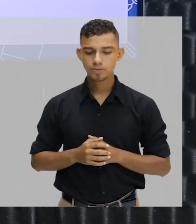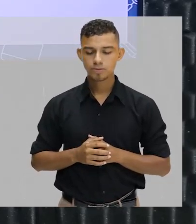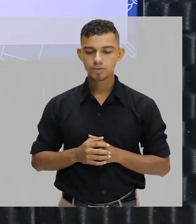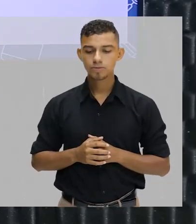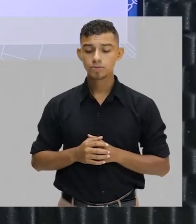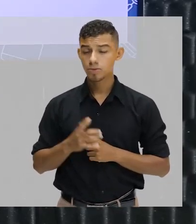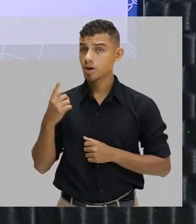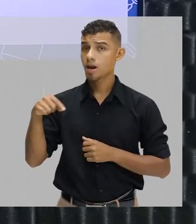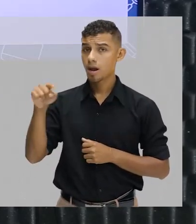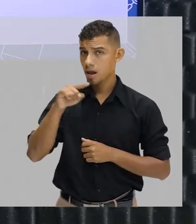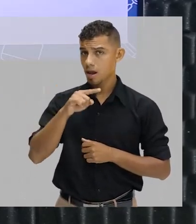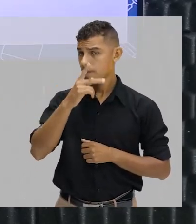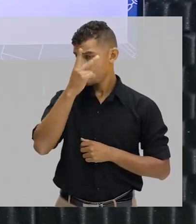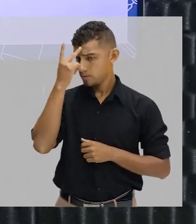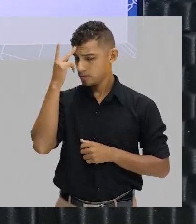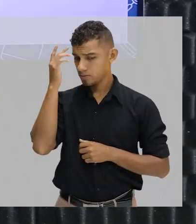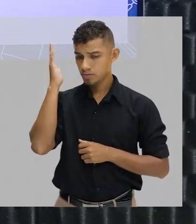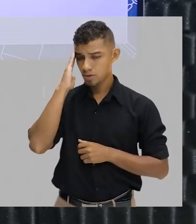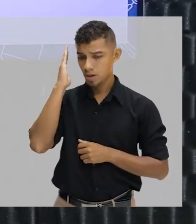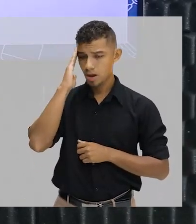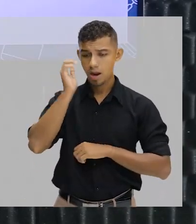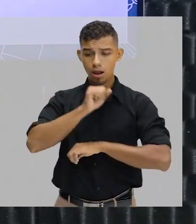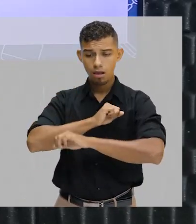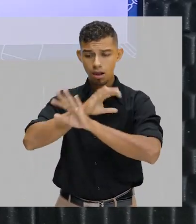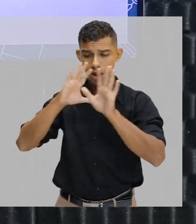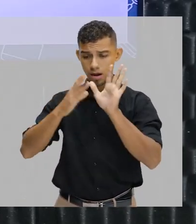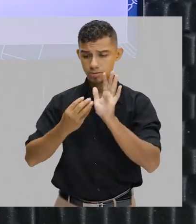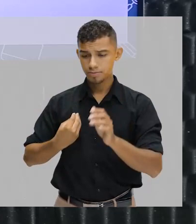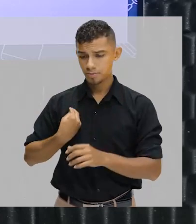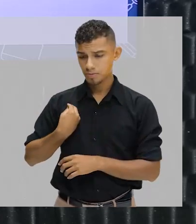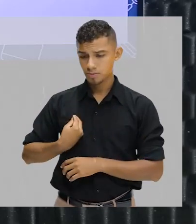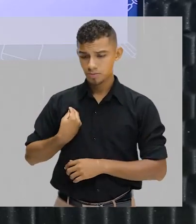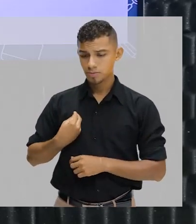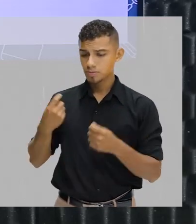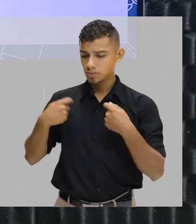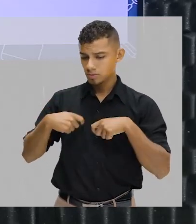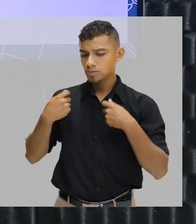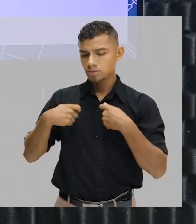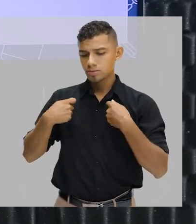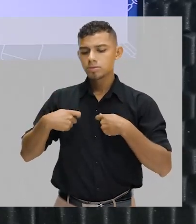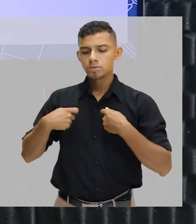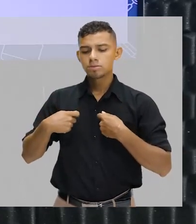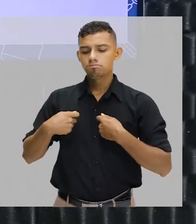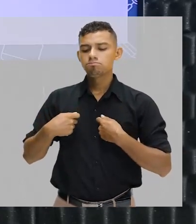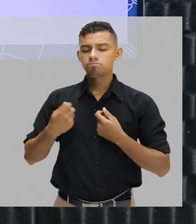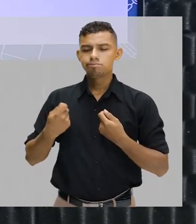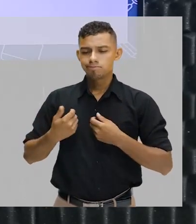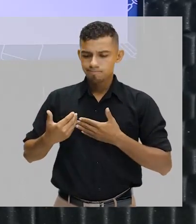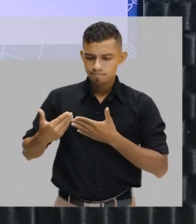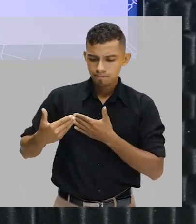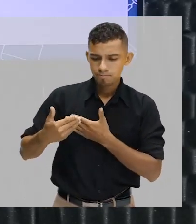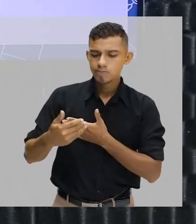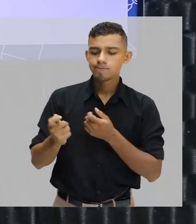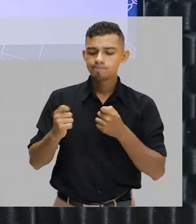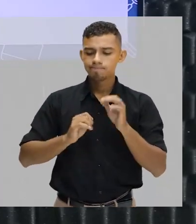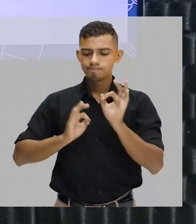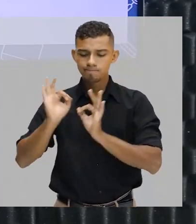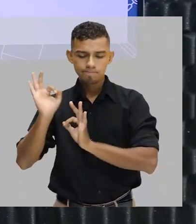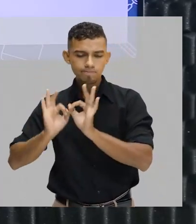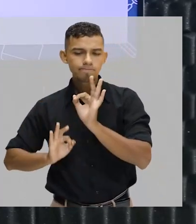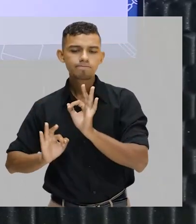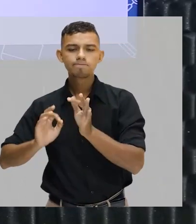Você entender ou você compreender a existência desses processos é útil para que você consiga estabelecer